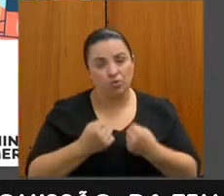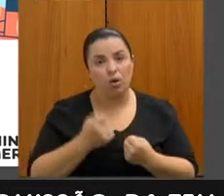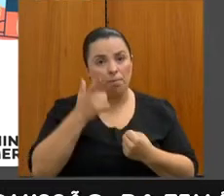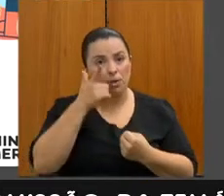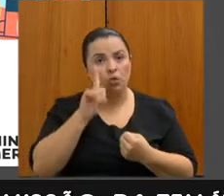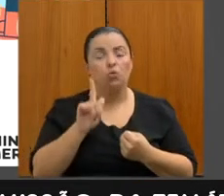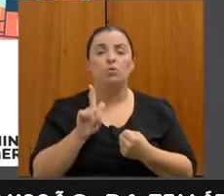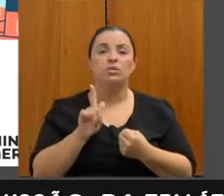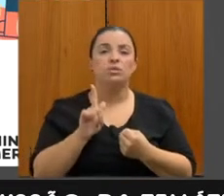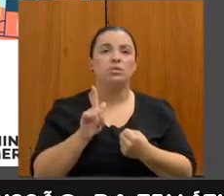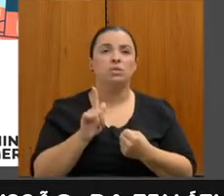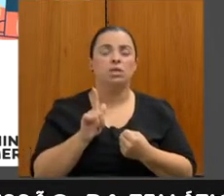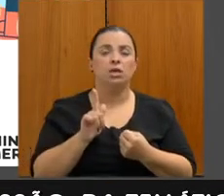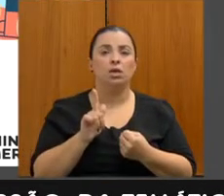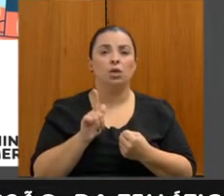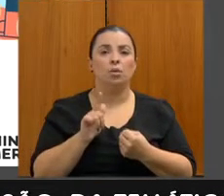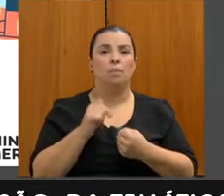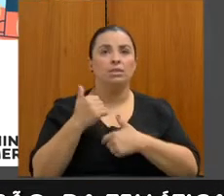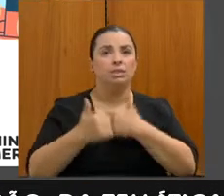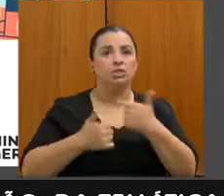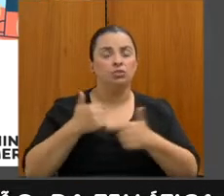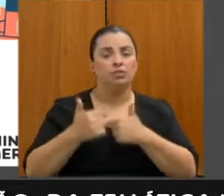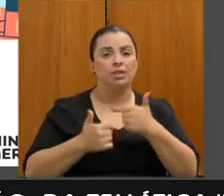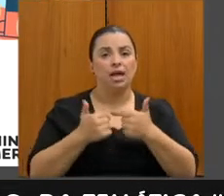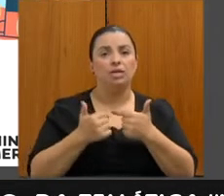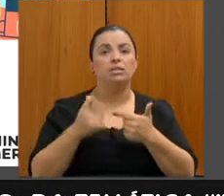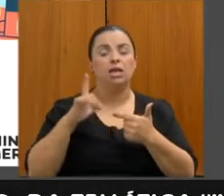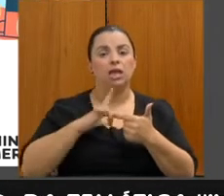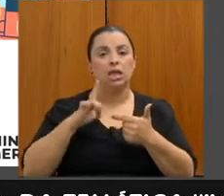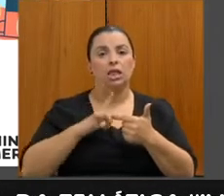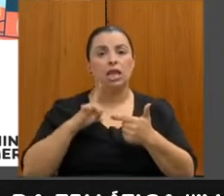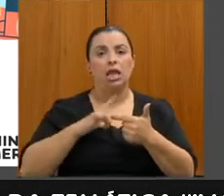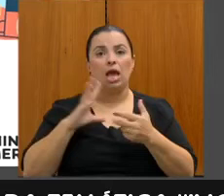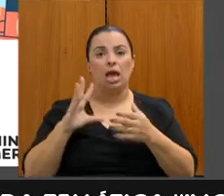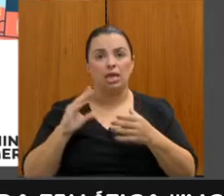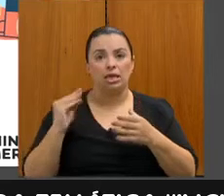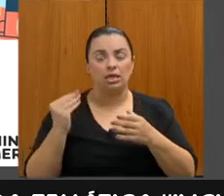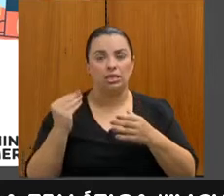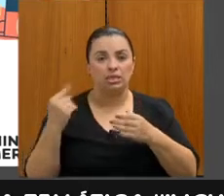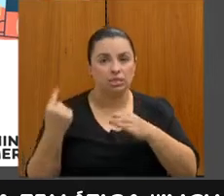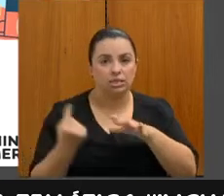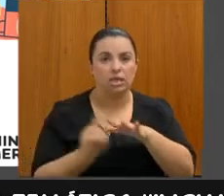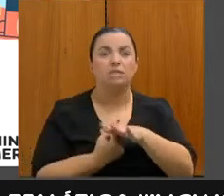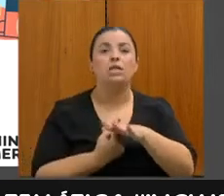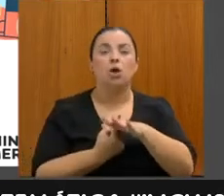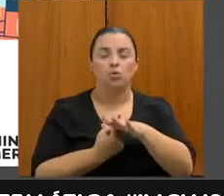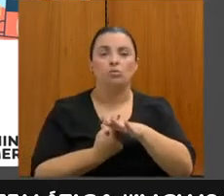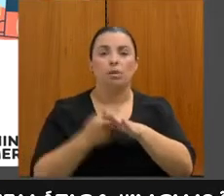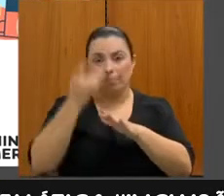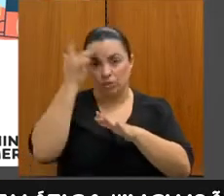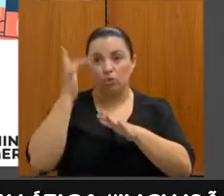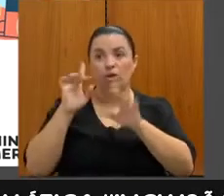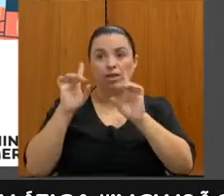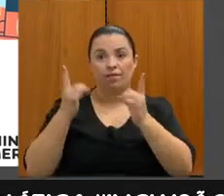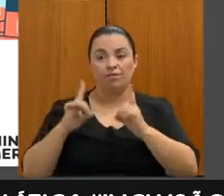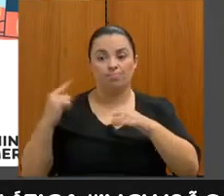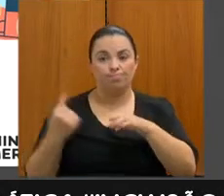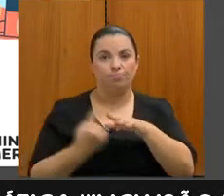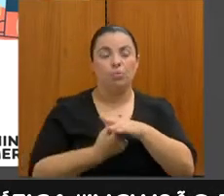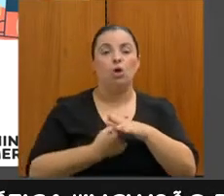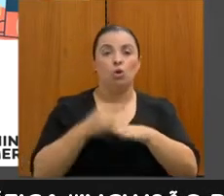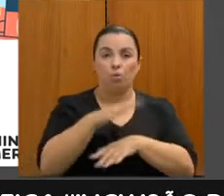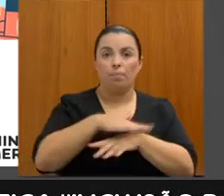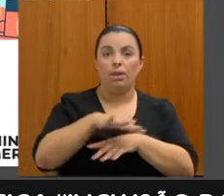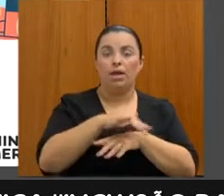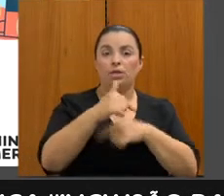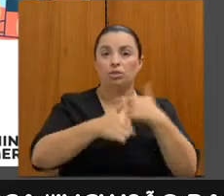fazer uma grande compilação das entidades que trabalhavam com inserção desse público dentro do mercado de trabalho. Conseguimos fazer uma consolidação de